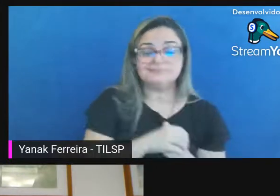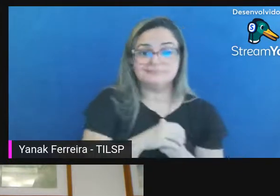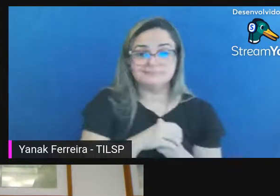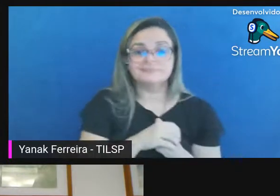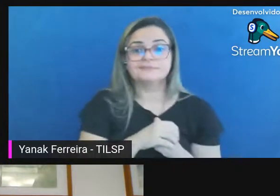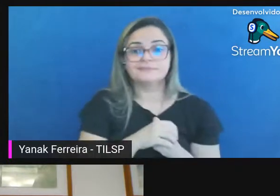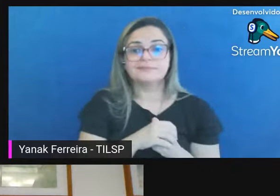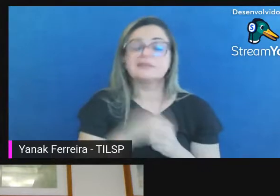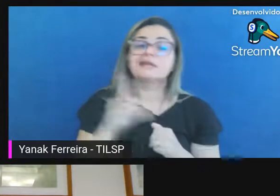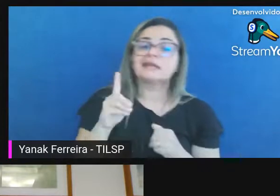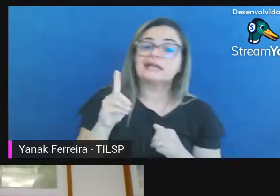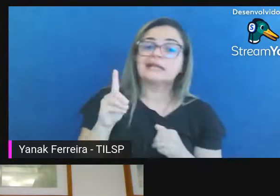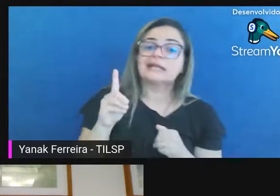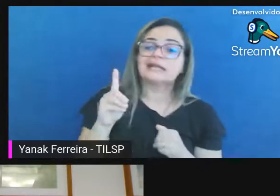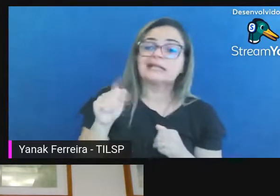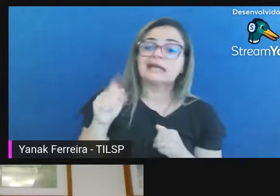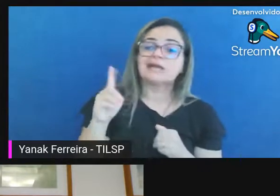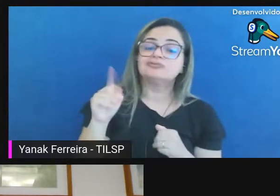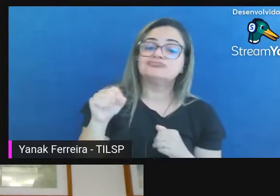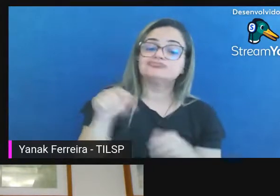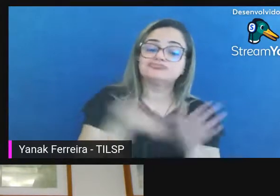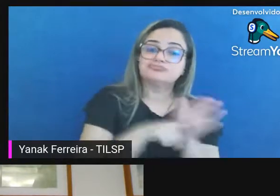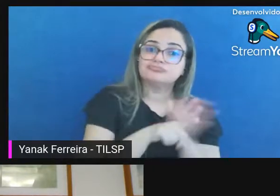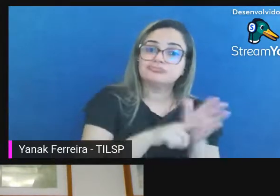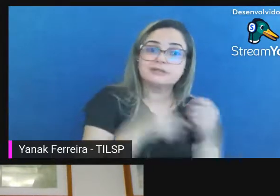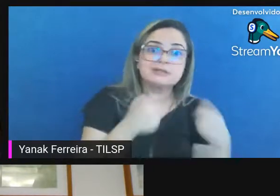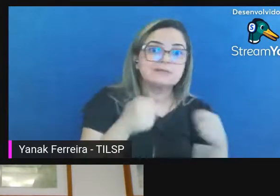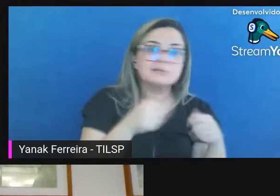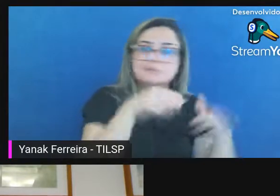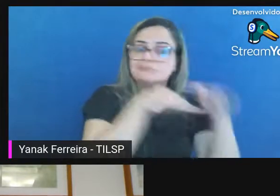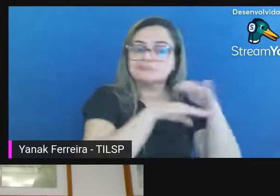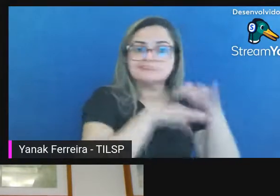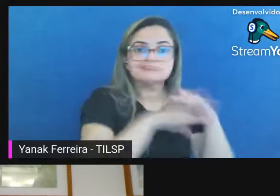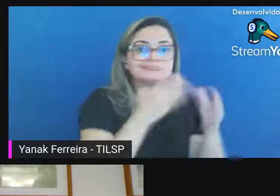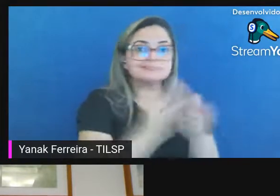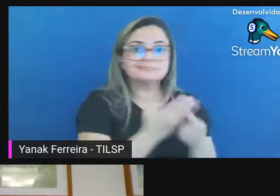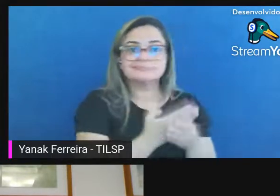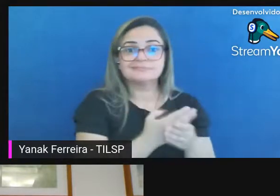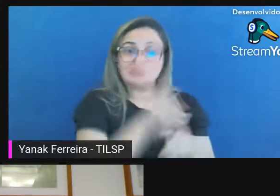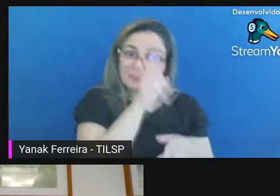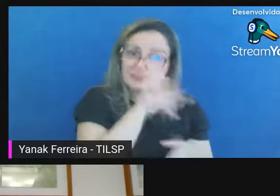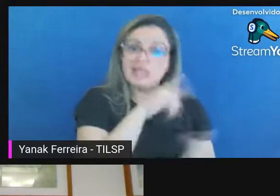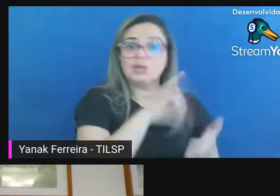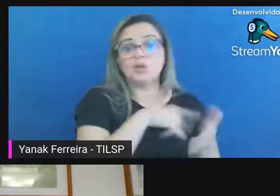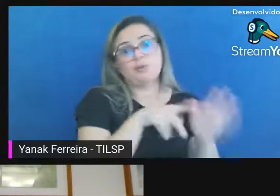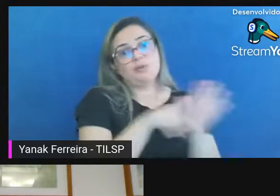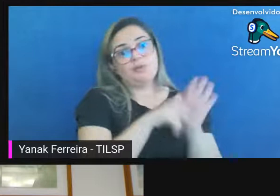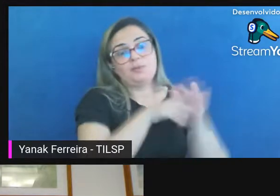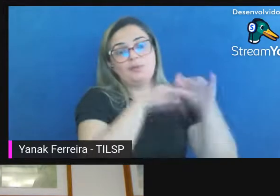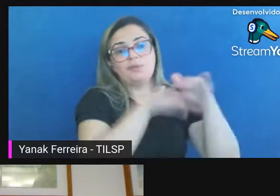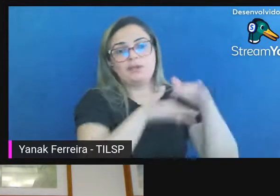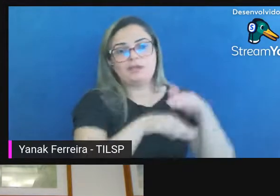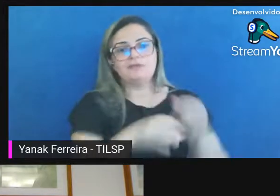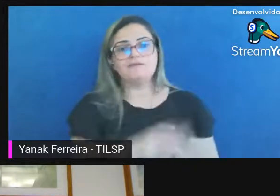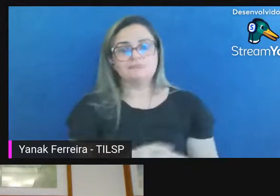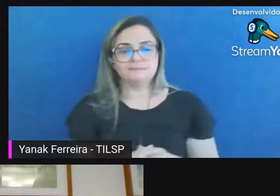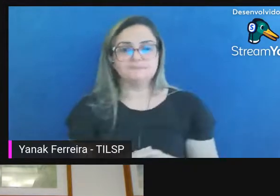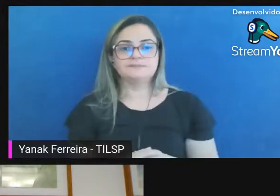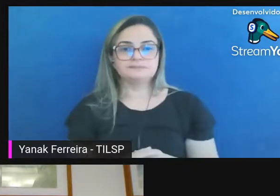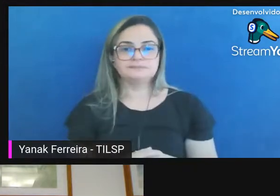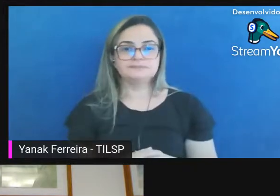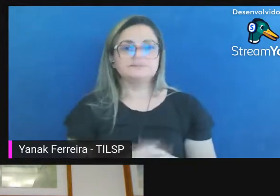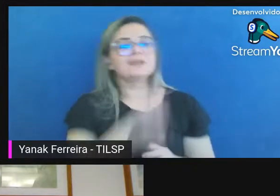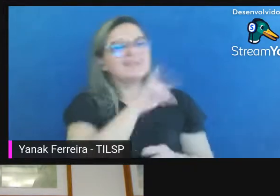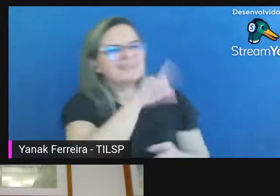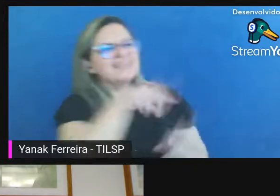pesquisa da minha instituição que precisam ser arquivados porque são documentos de arquivo tem que vir a pacote é um